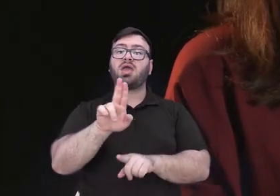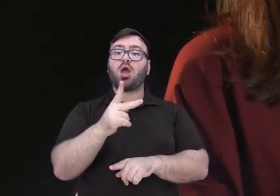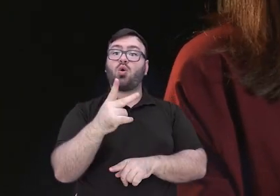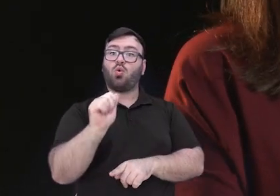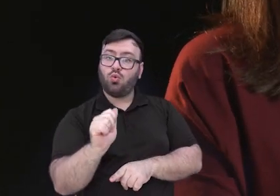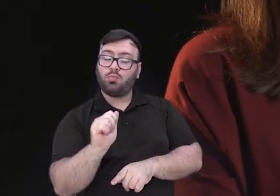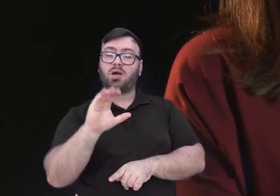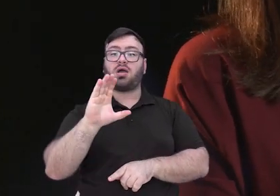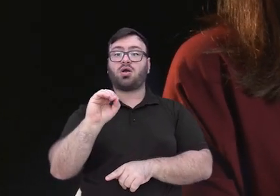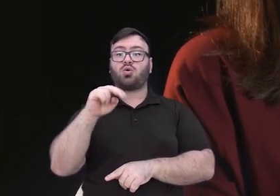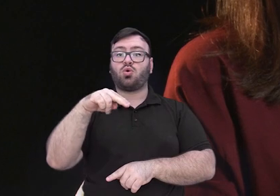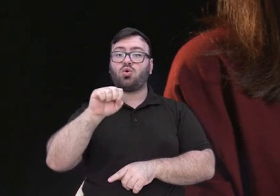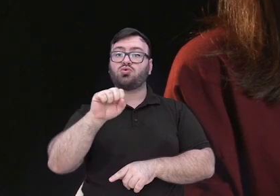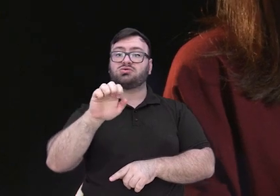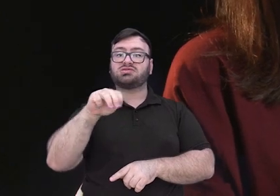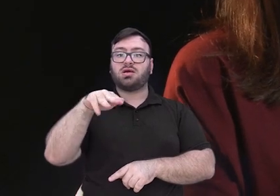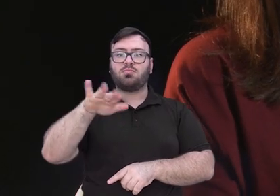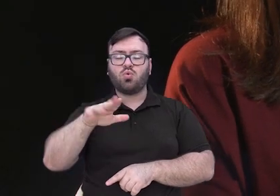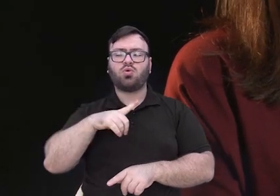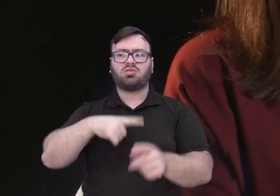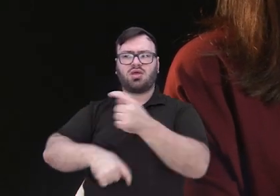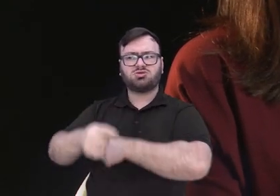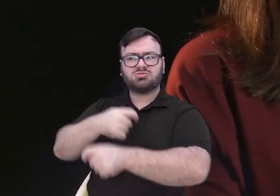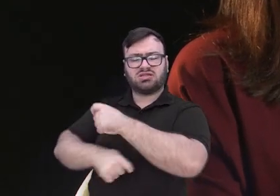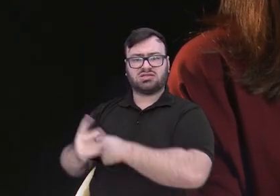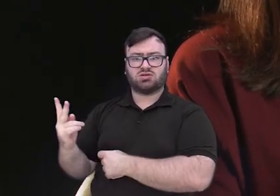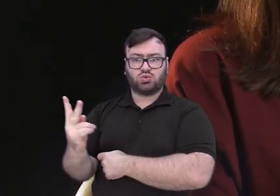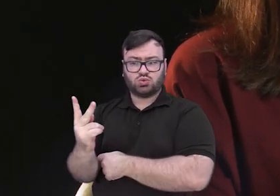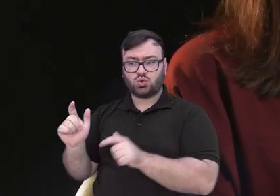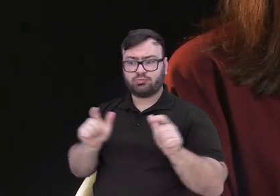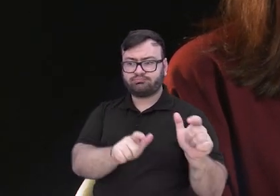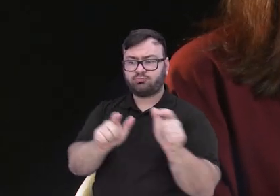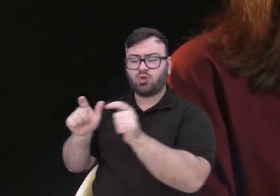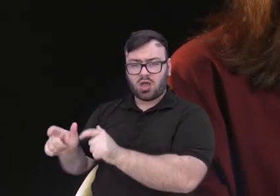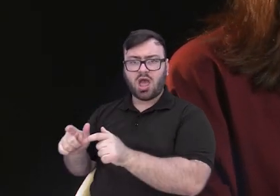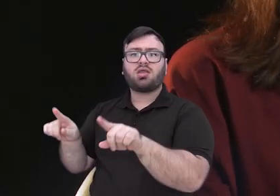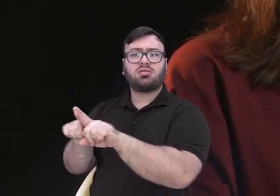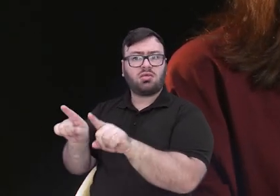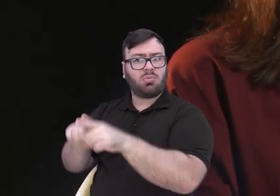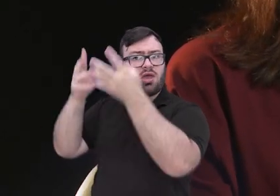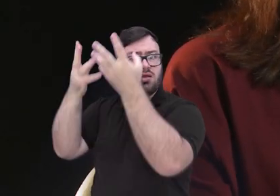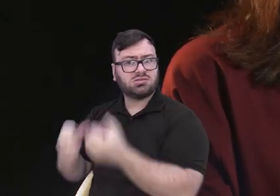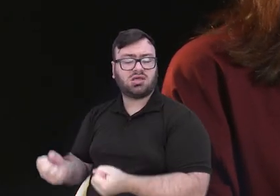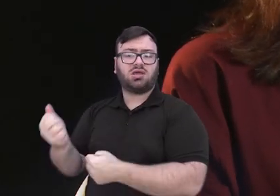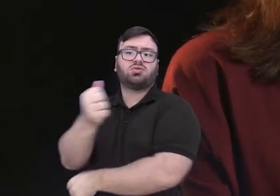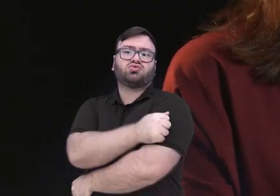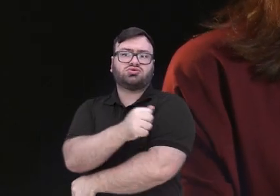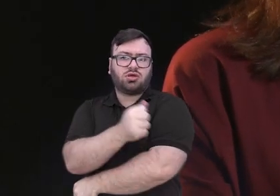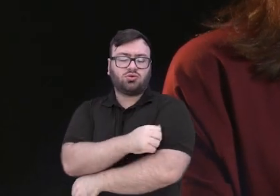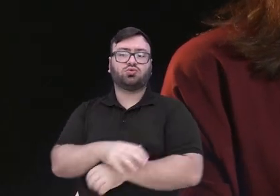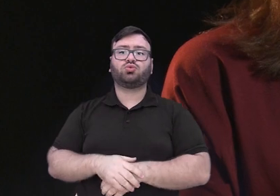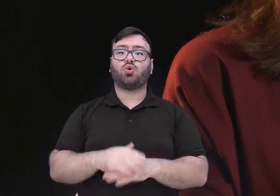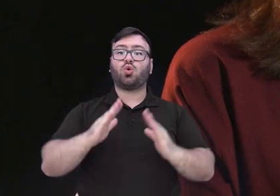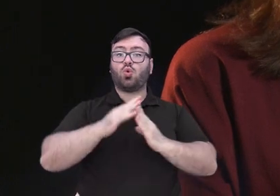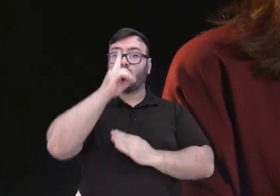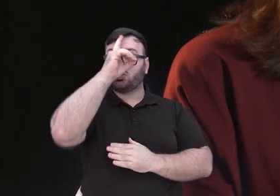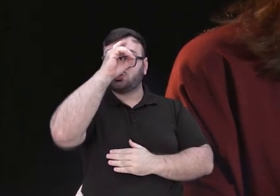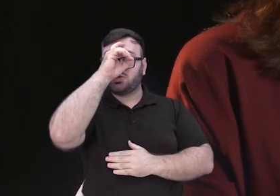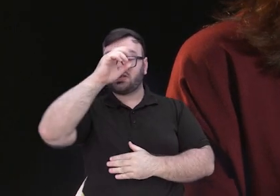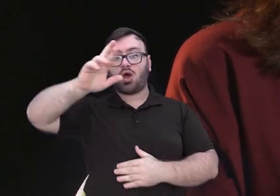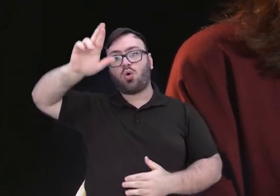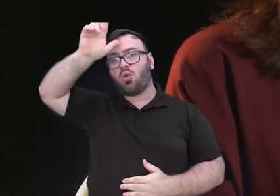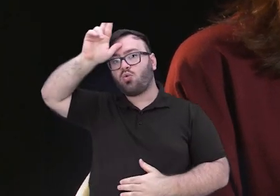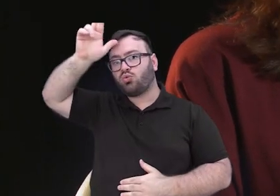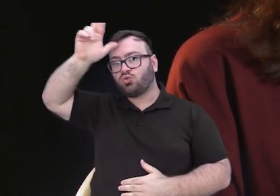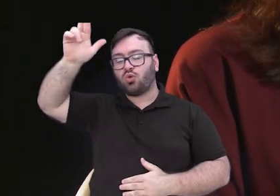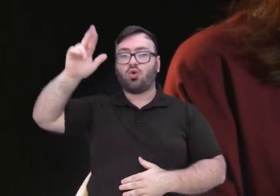CONSAMU, que administra a UPA e o SAMU, que também recebem os nossos alunos ali. O Hospital Marechal Cândido Rondon,